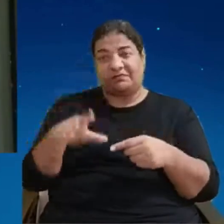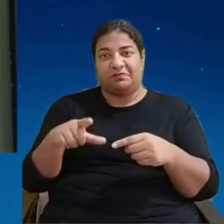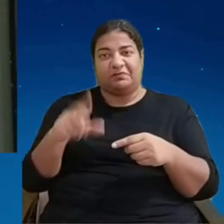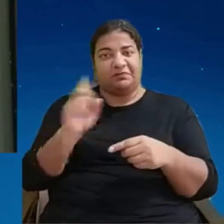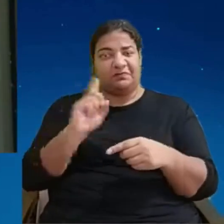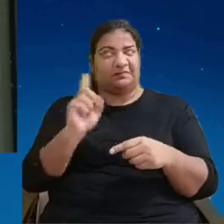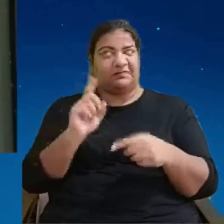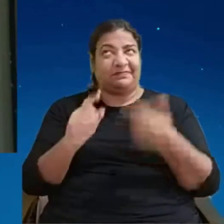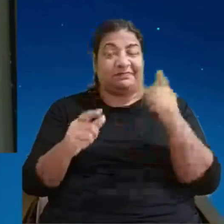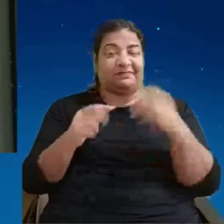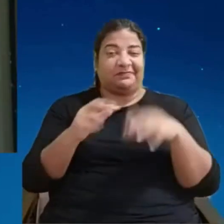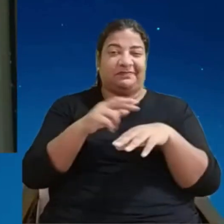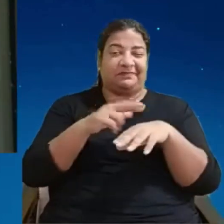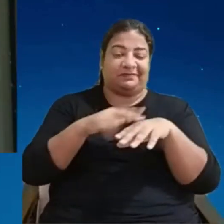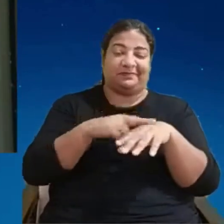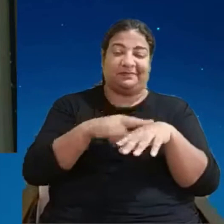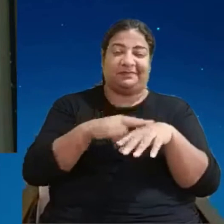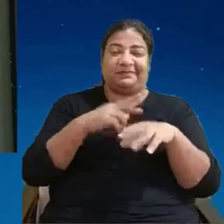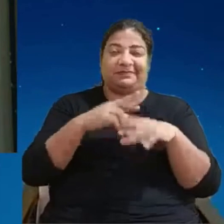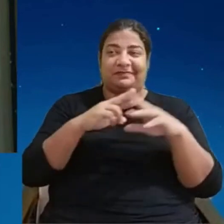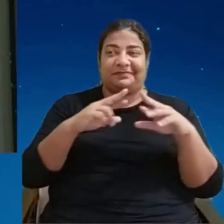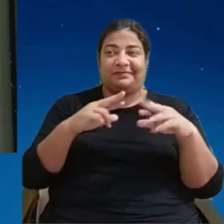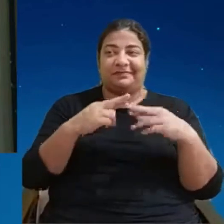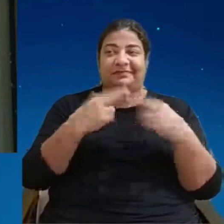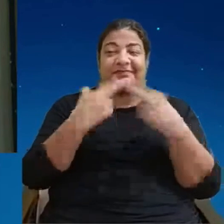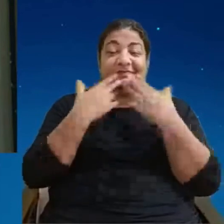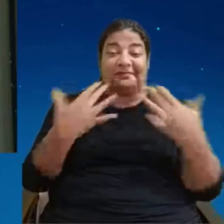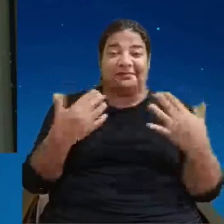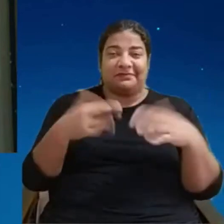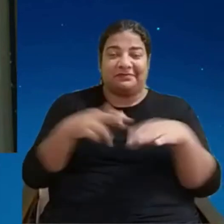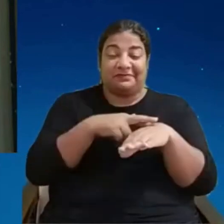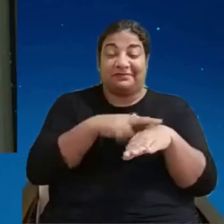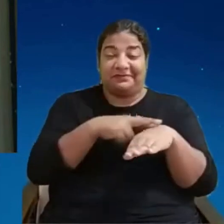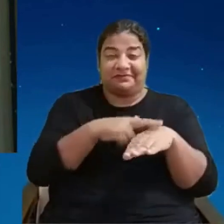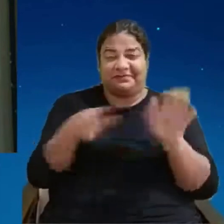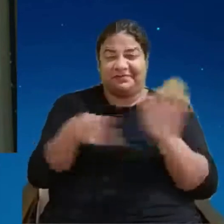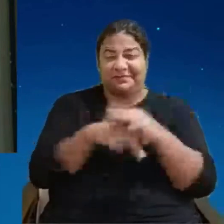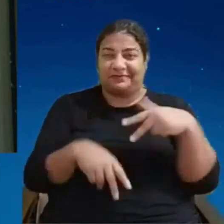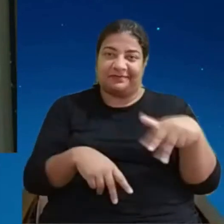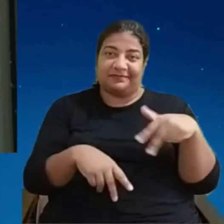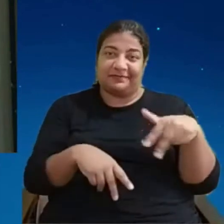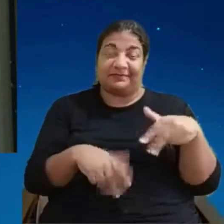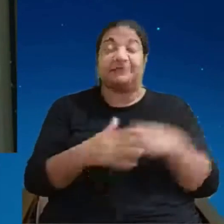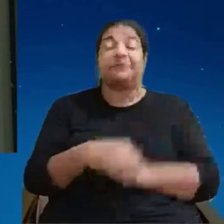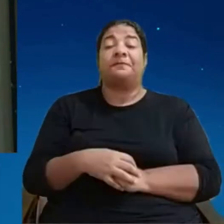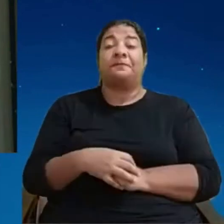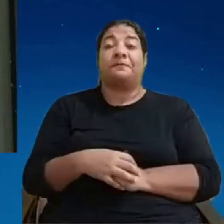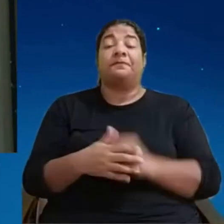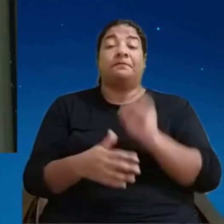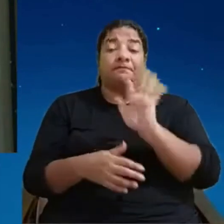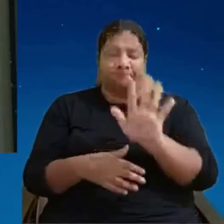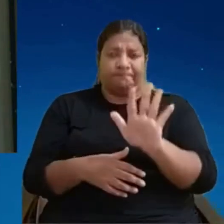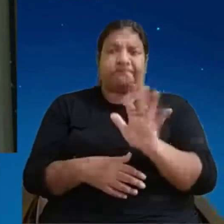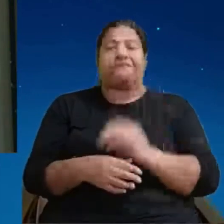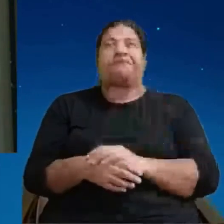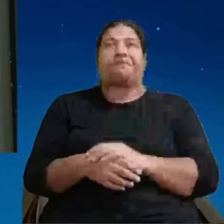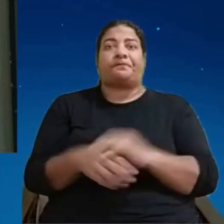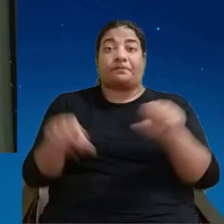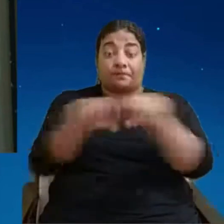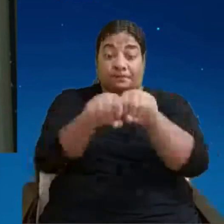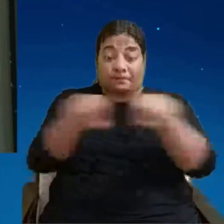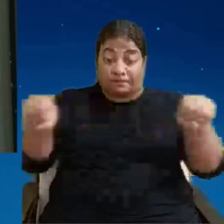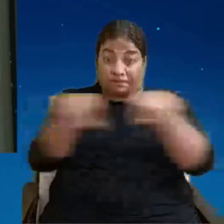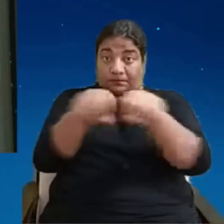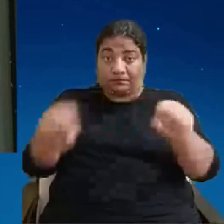isso aí é o da roxo é sim porque o que está acontecendo a rede 5G ela não está sendo construída